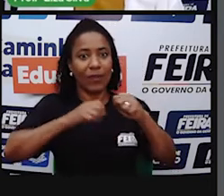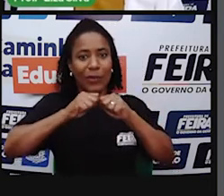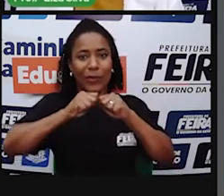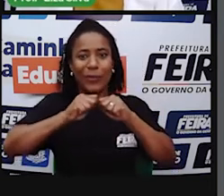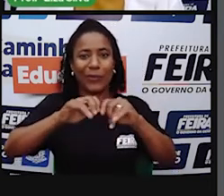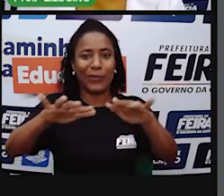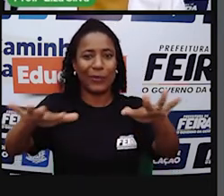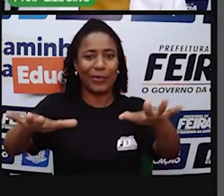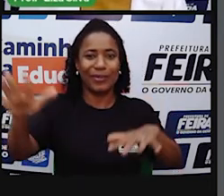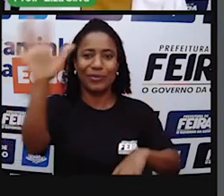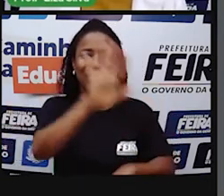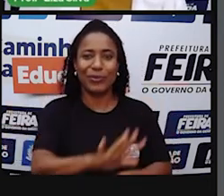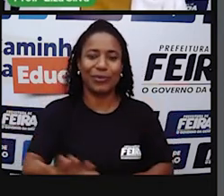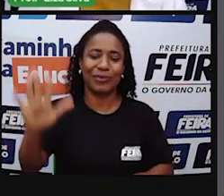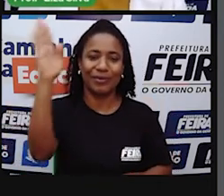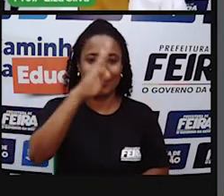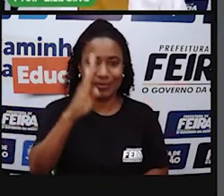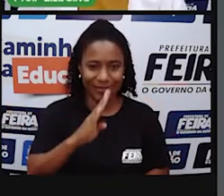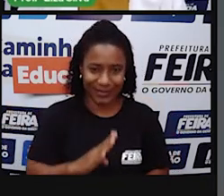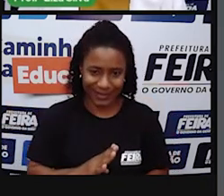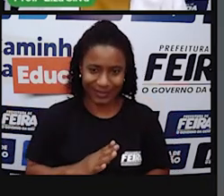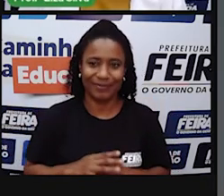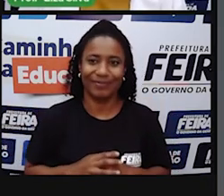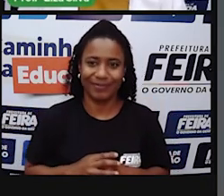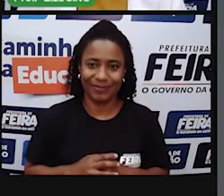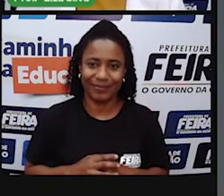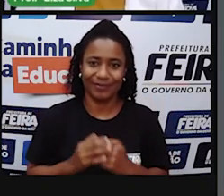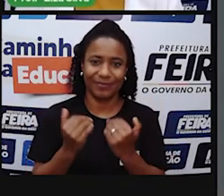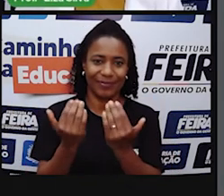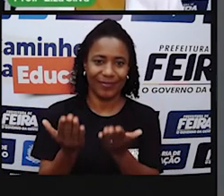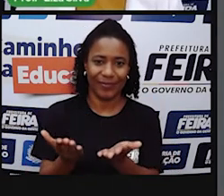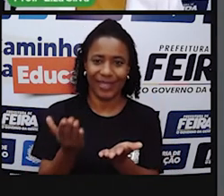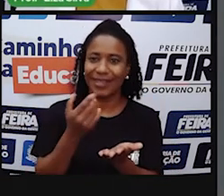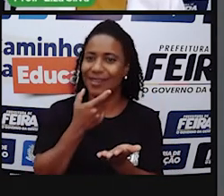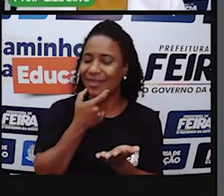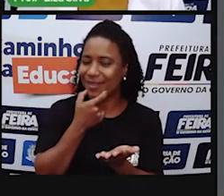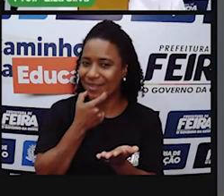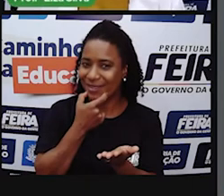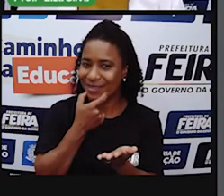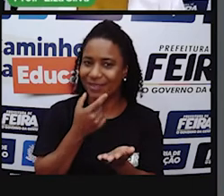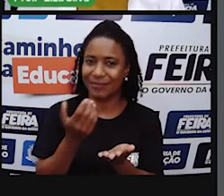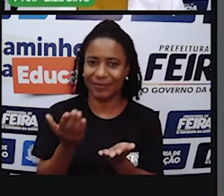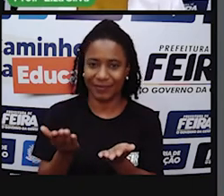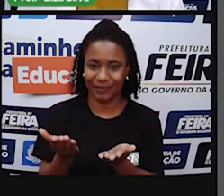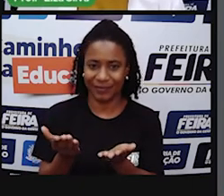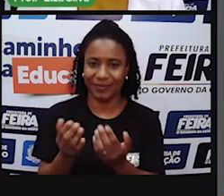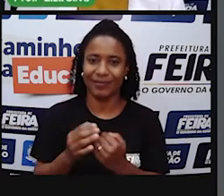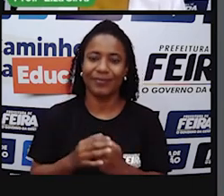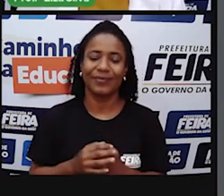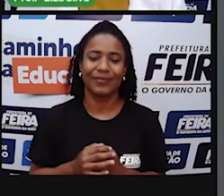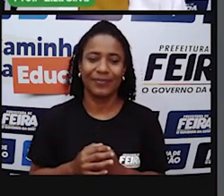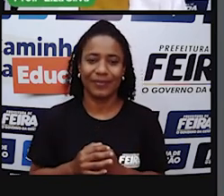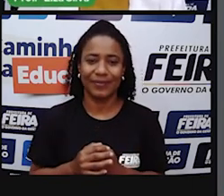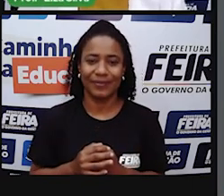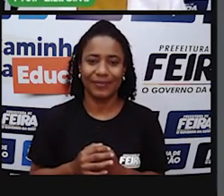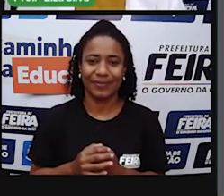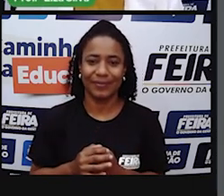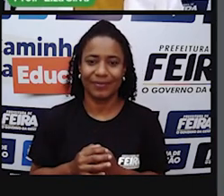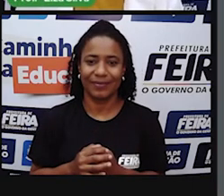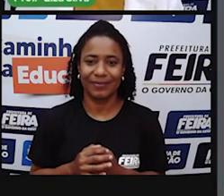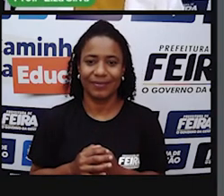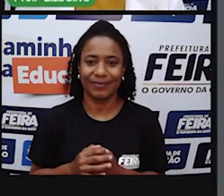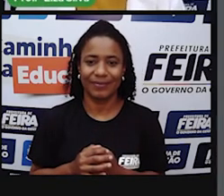Luiz Gonzaga Luiz a boy A master A teacher If he had